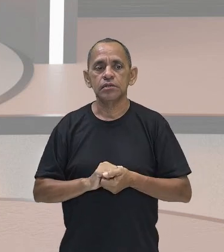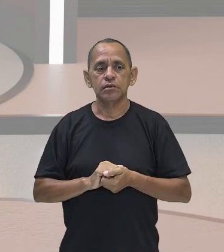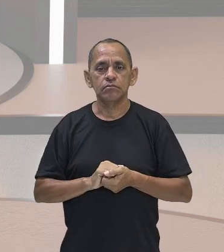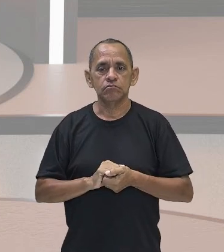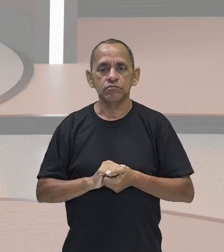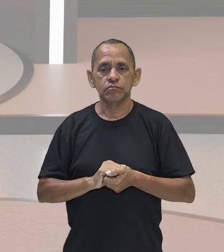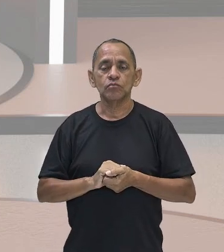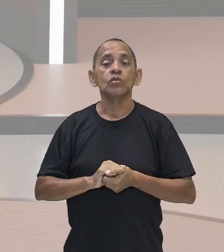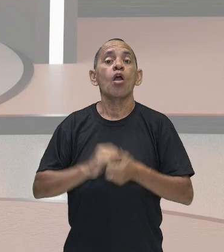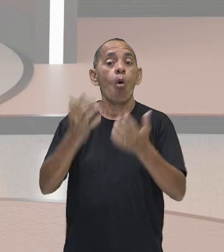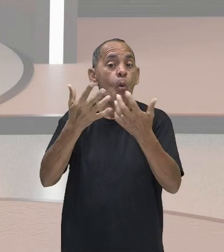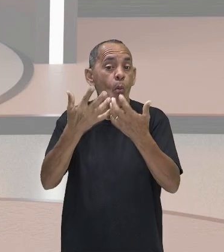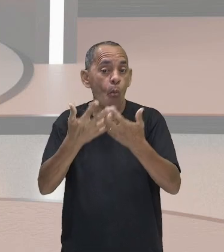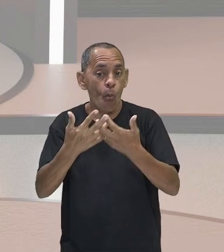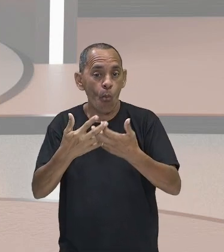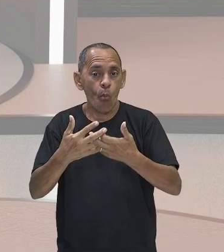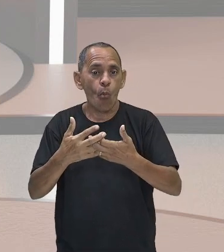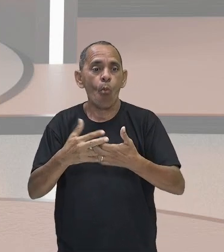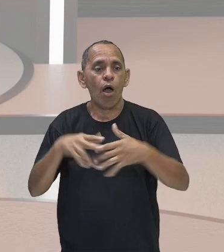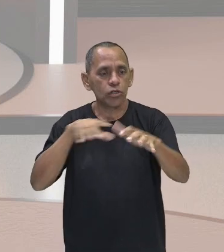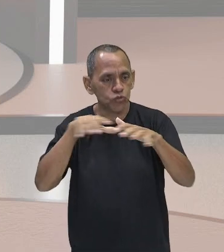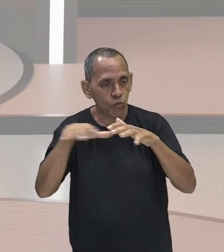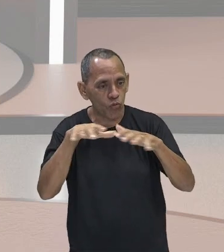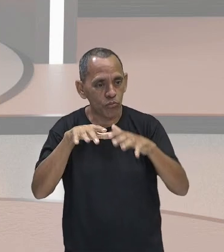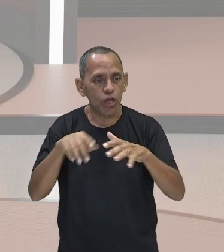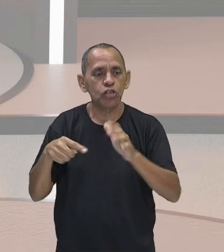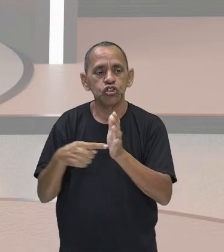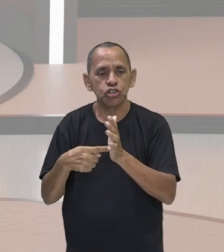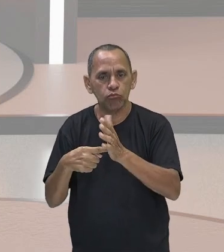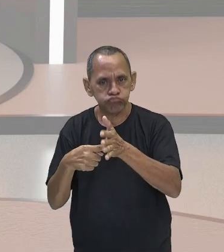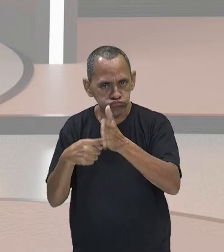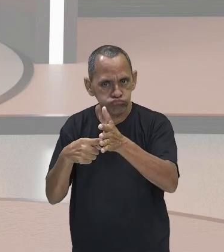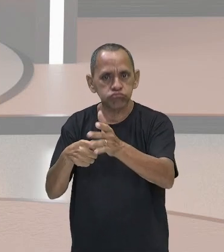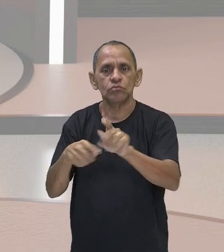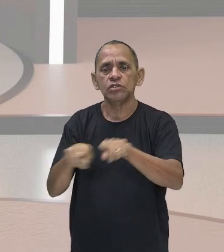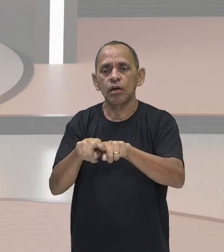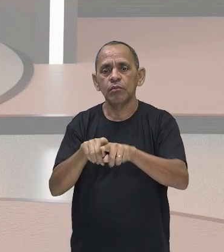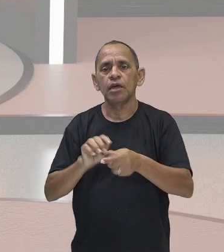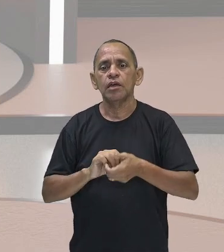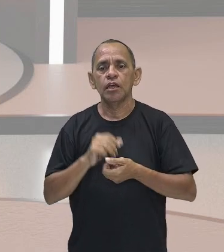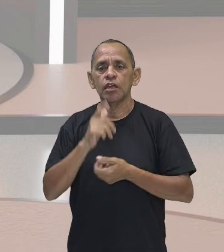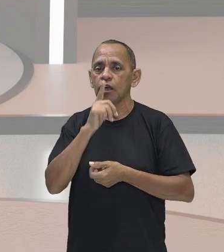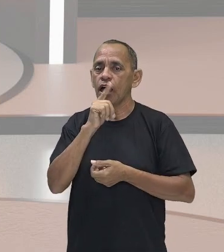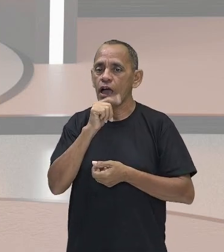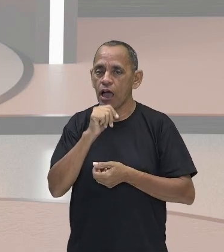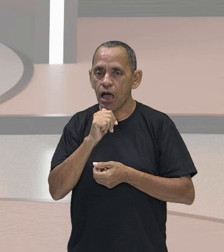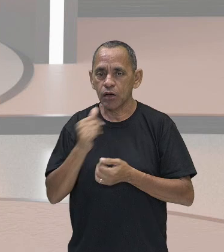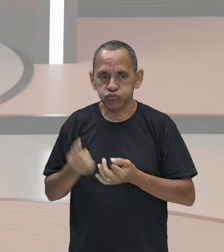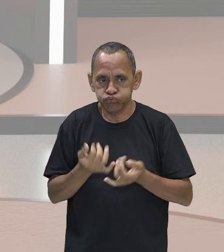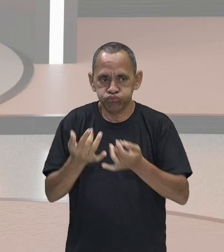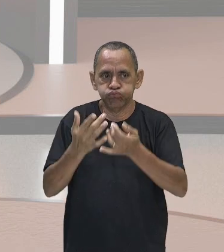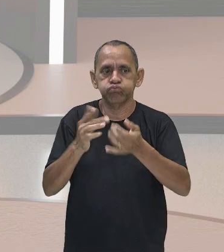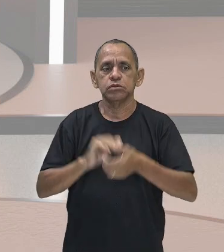hidráulica, máquina movida à água e também a vapor d'água. Como esse mesmo princípio